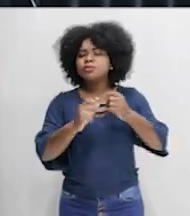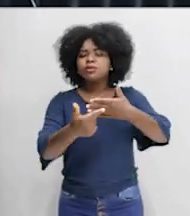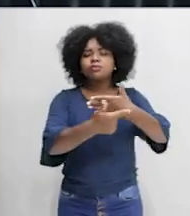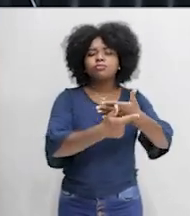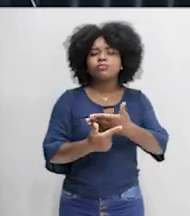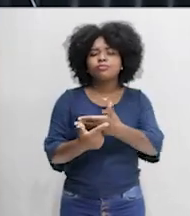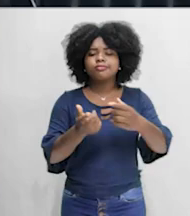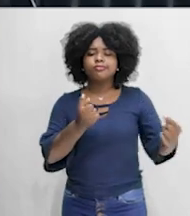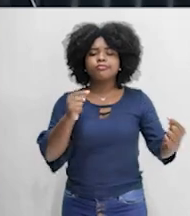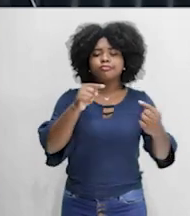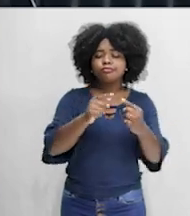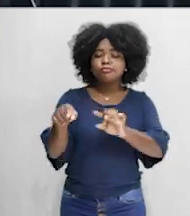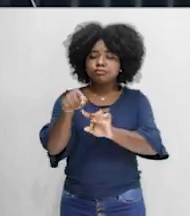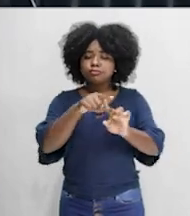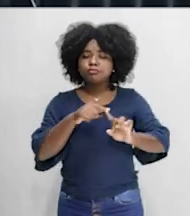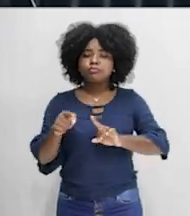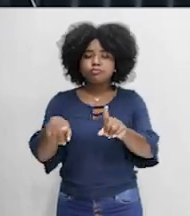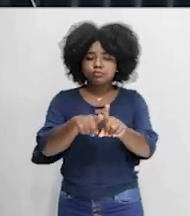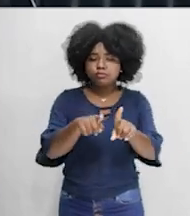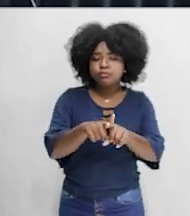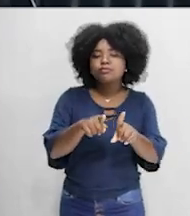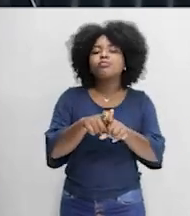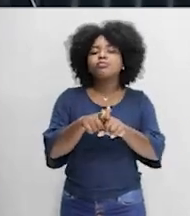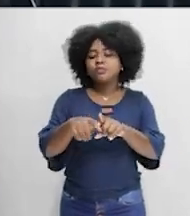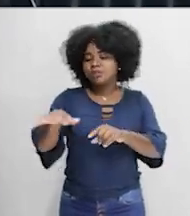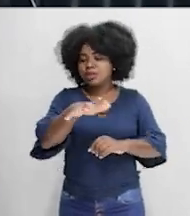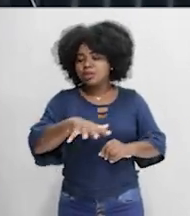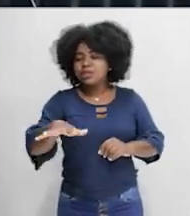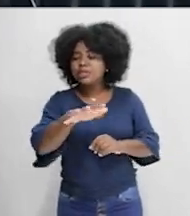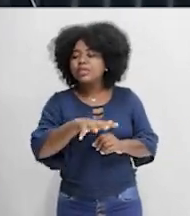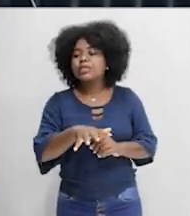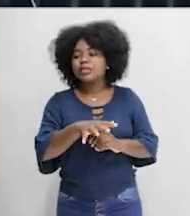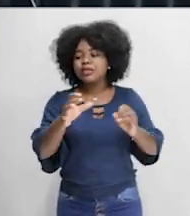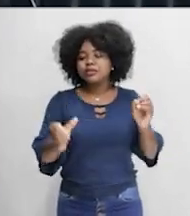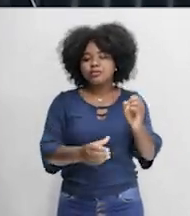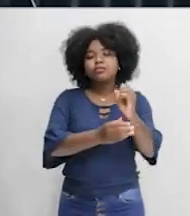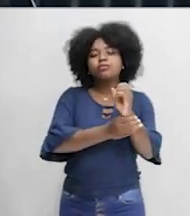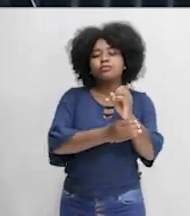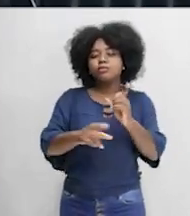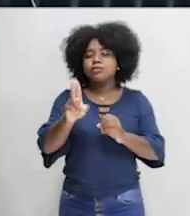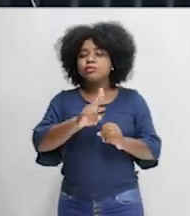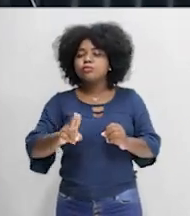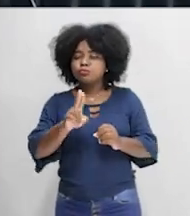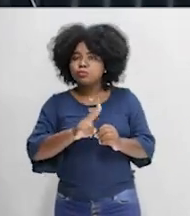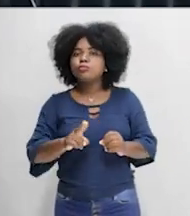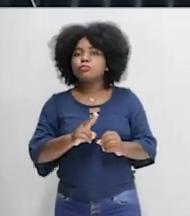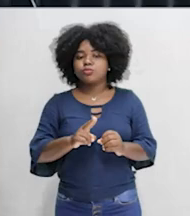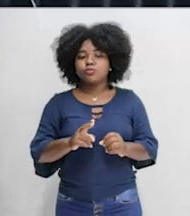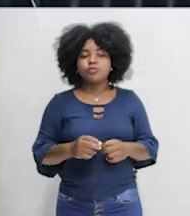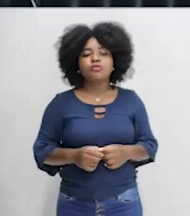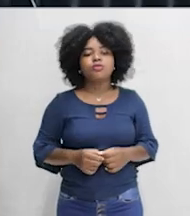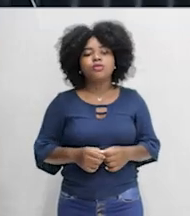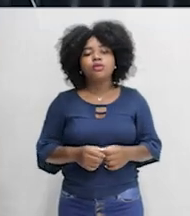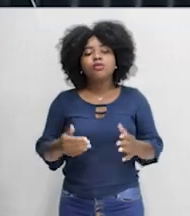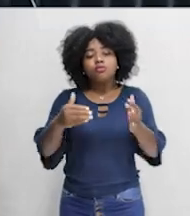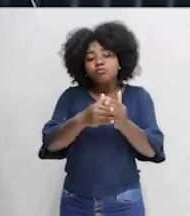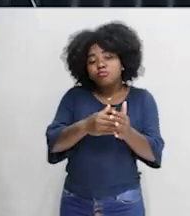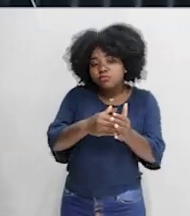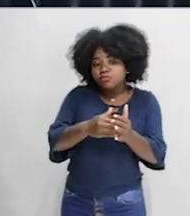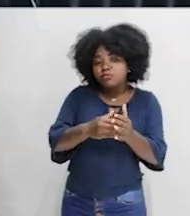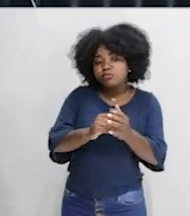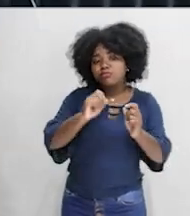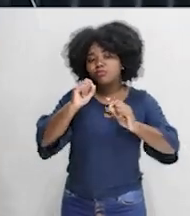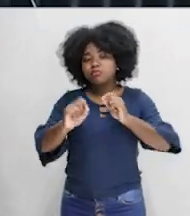objetivos e quais são os tipos, né? Em área de proteção integral e área de uso sustentável. E, por último, a gente finaliza